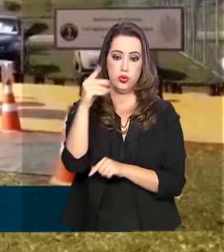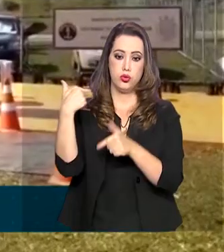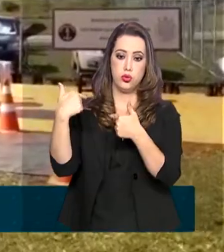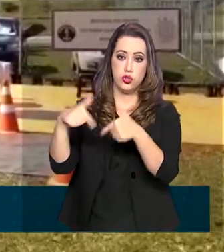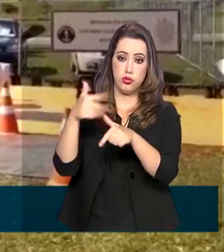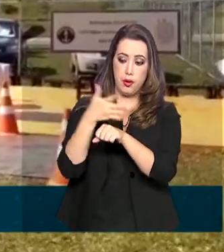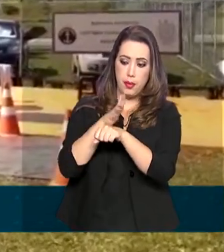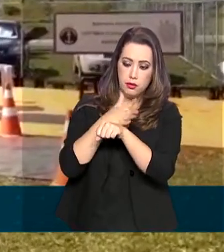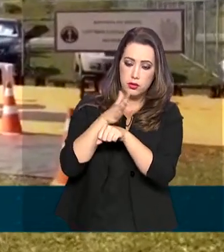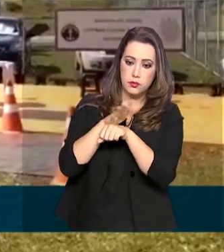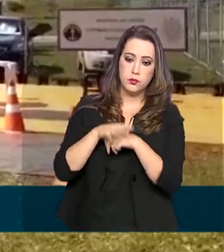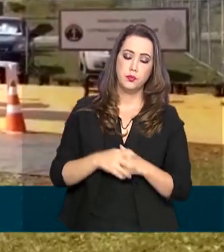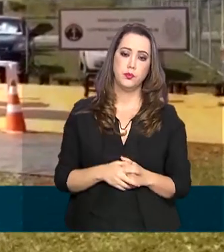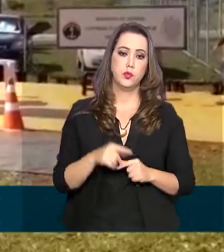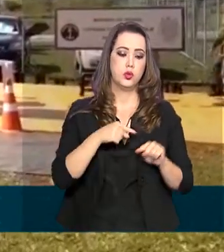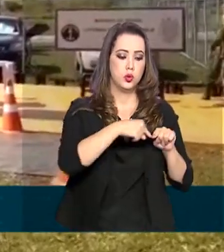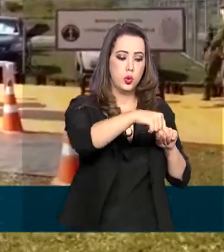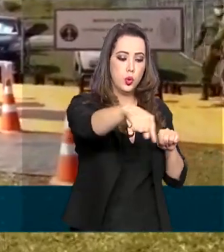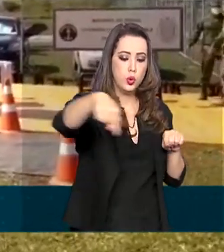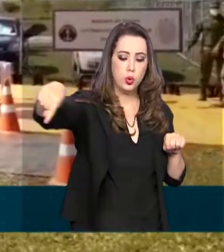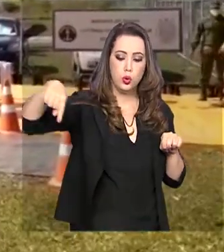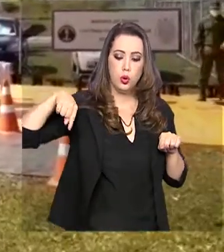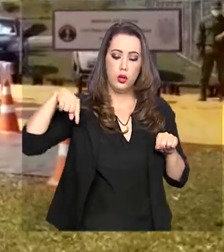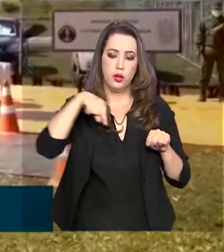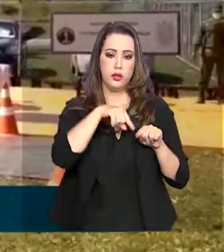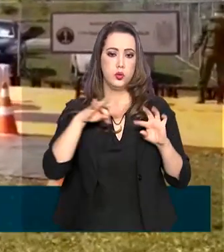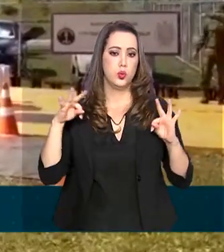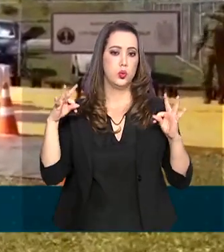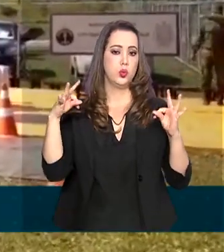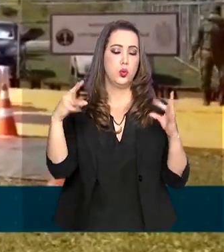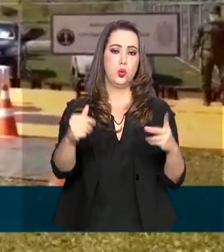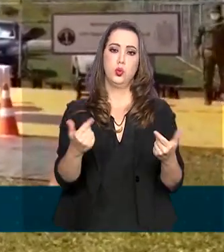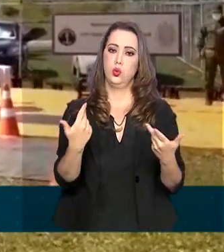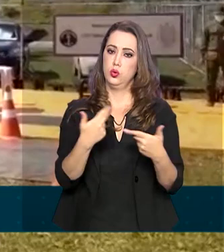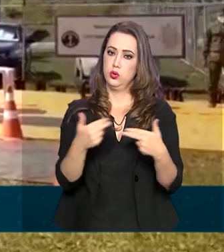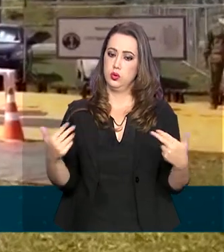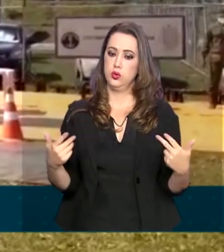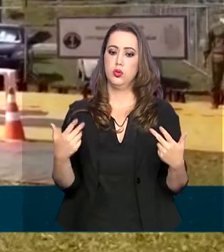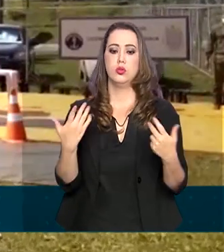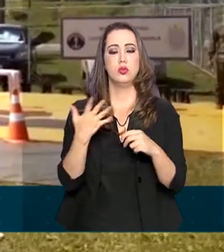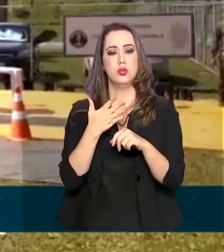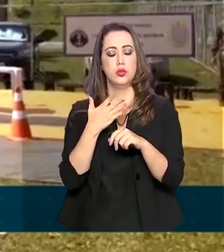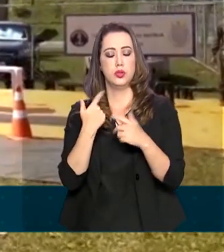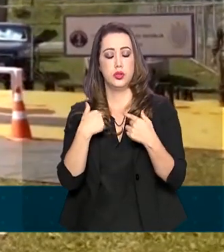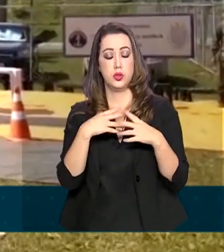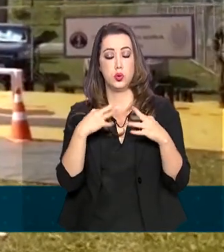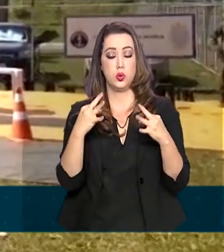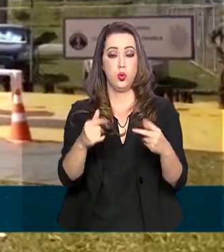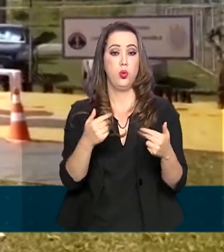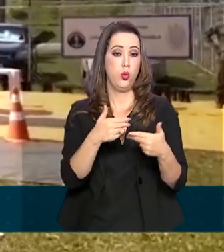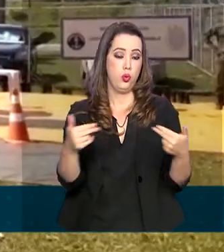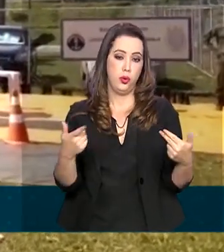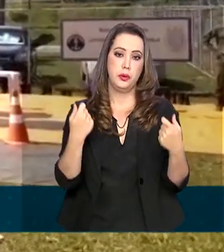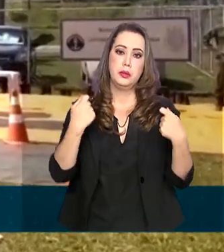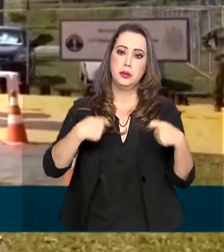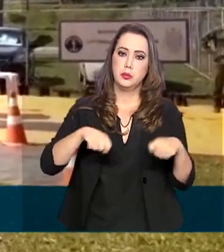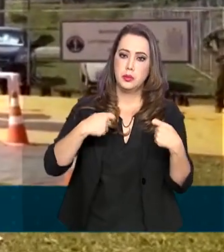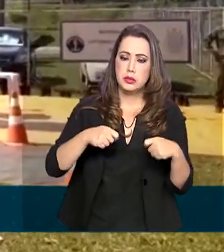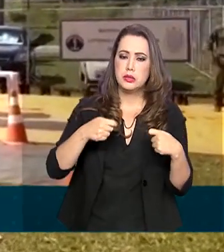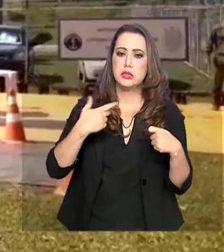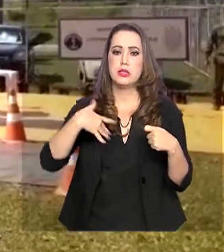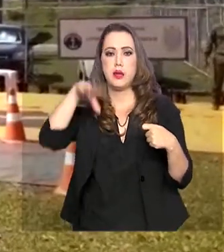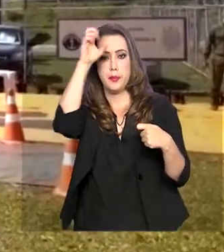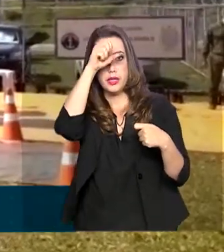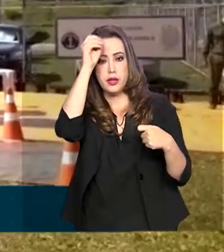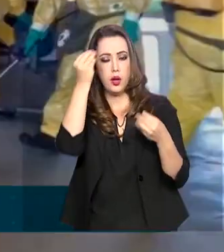Está sendo simulado uma sala com todos os seus instrumentos de trabalho imobiliário para que eles aprendam as diversas técnicas